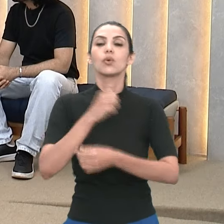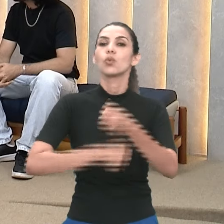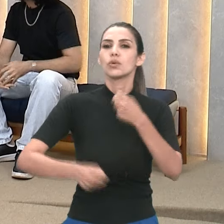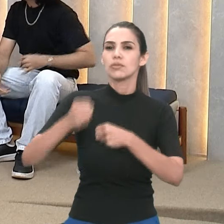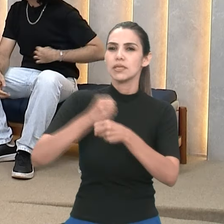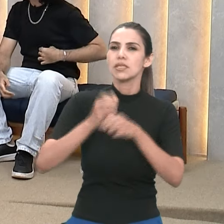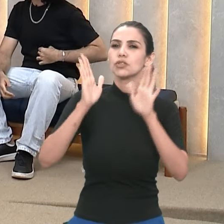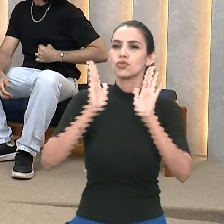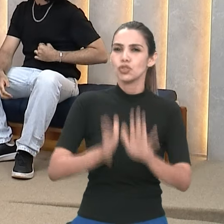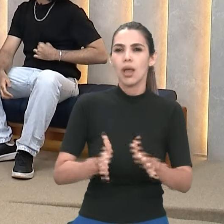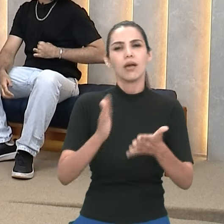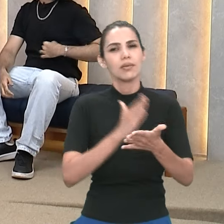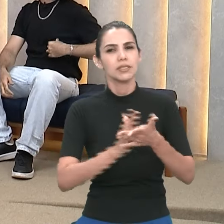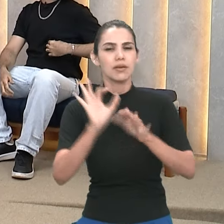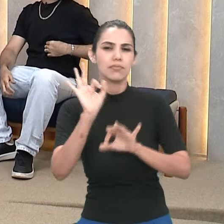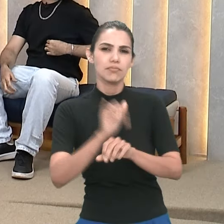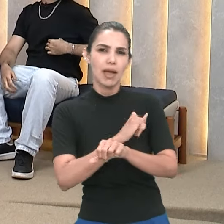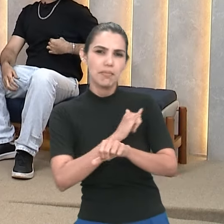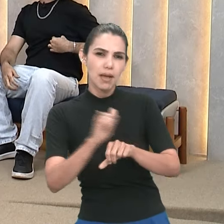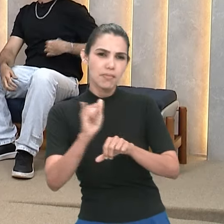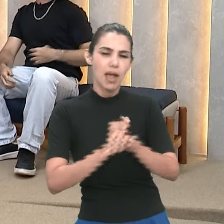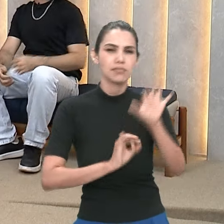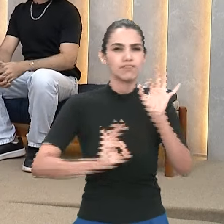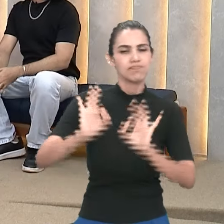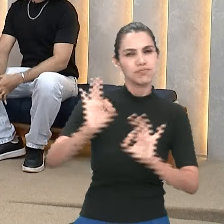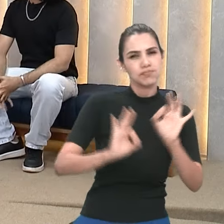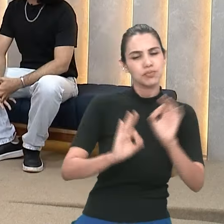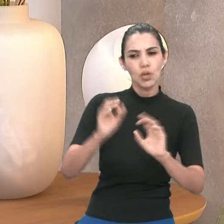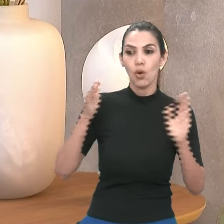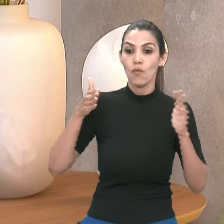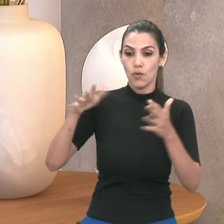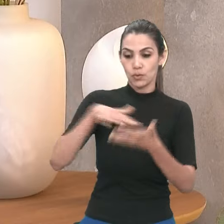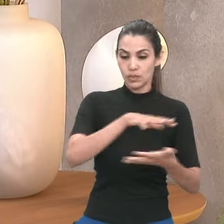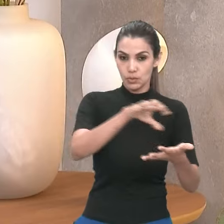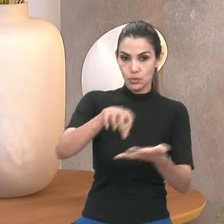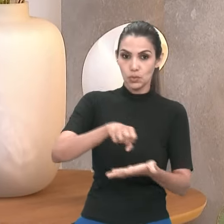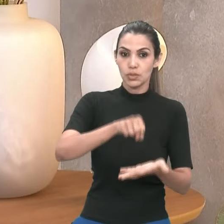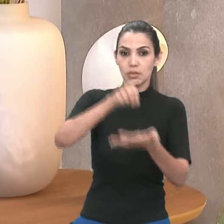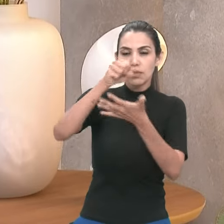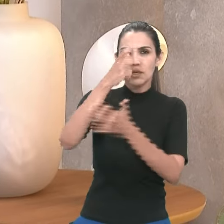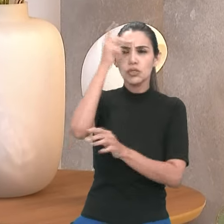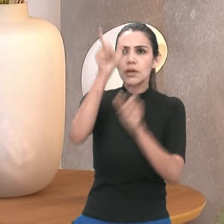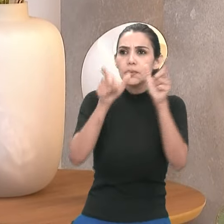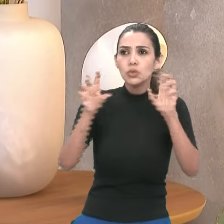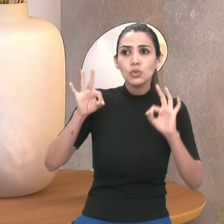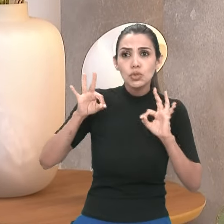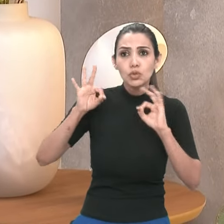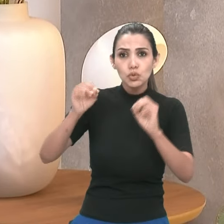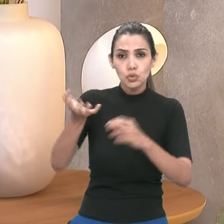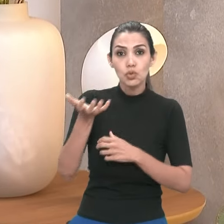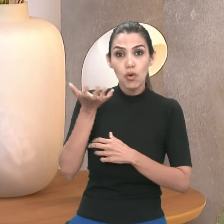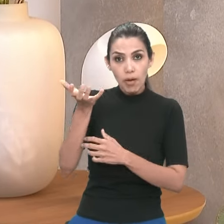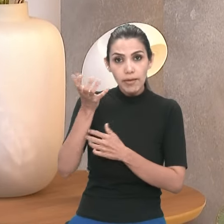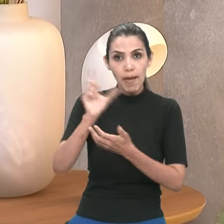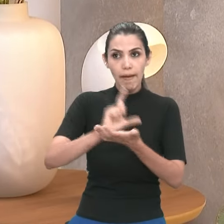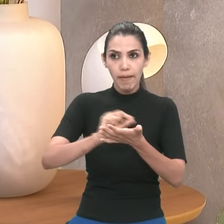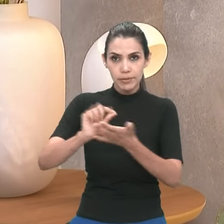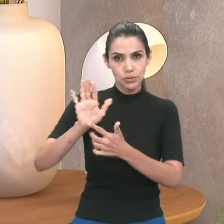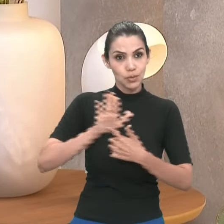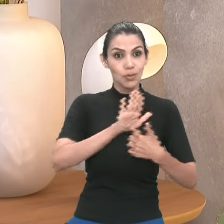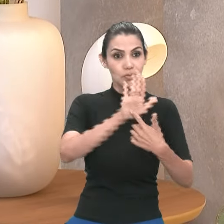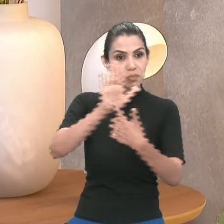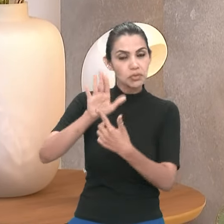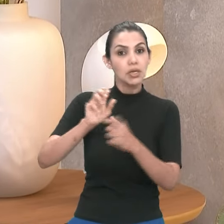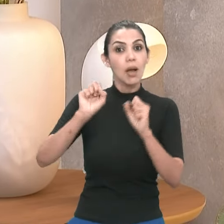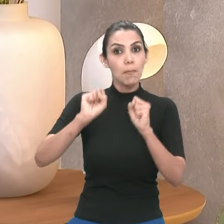estamos com essa estratégia, pensando na sustentabilidade. Então, todas as pessoas que estão apresentando seus trabalhos, além de